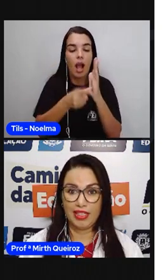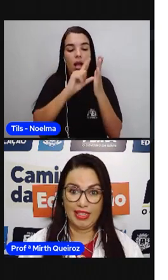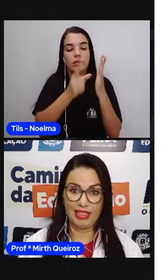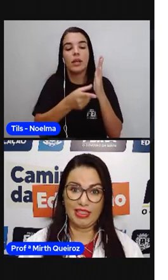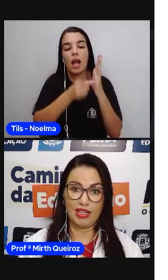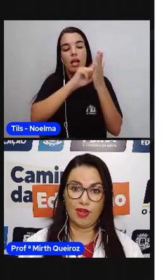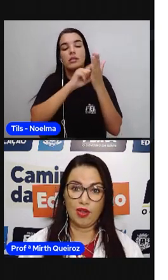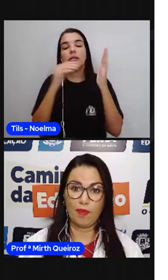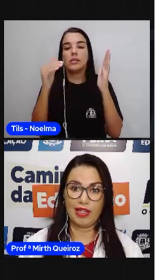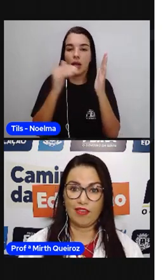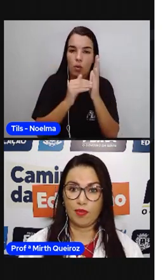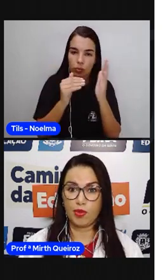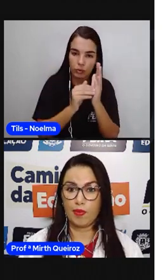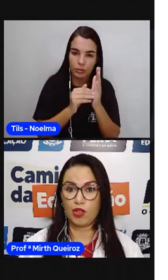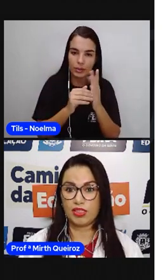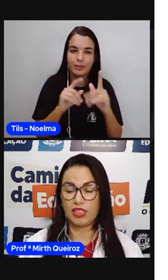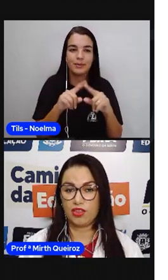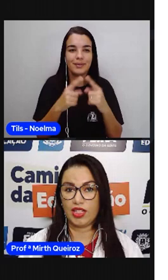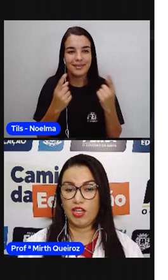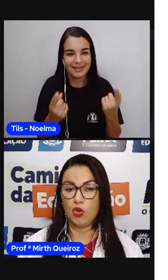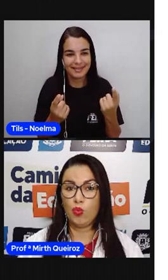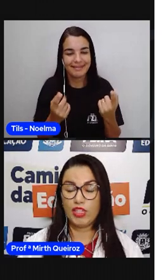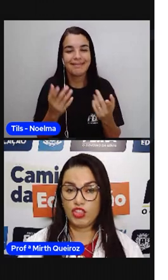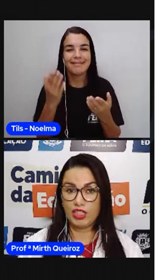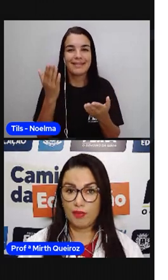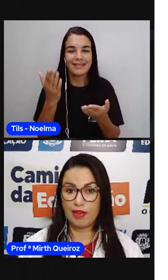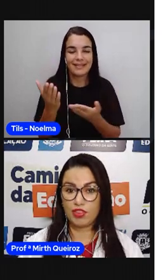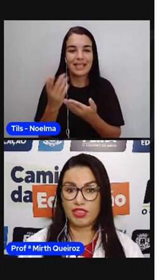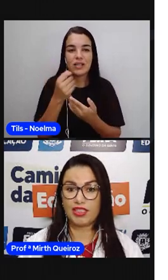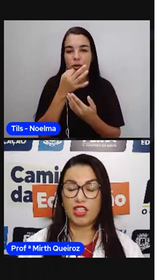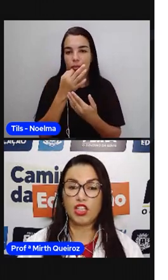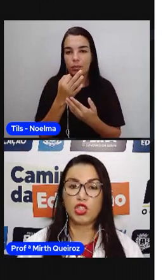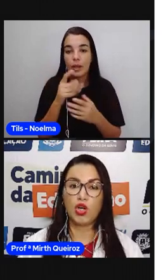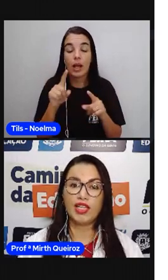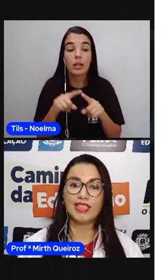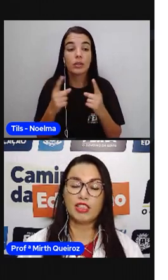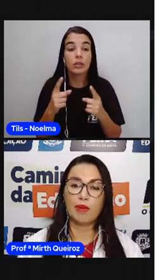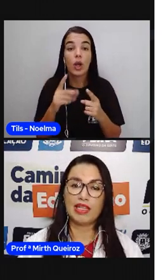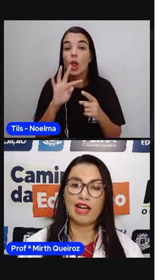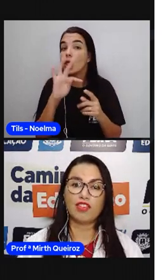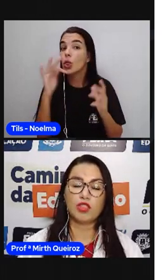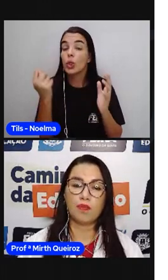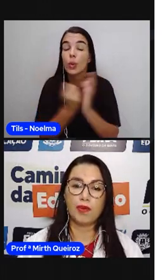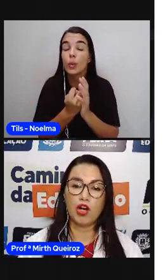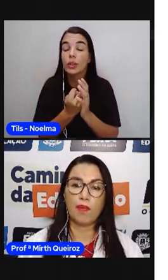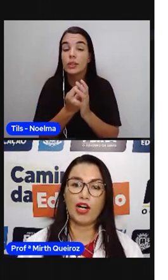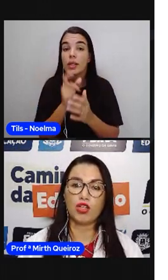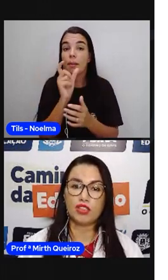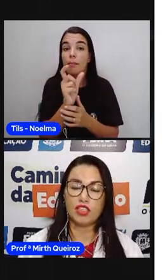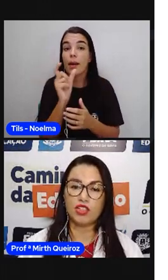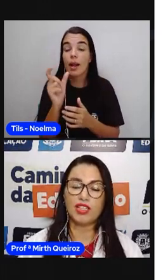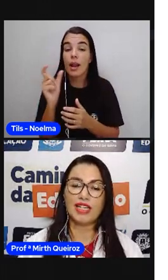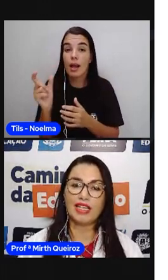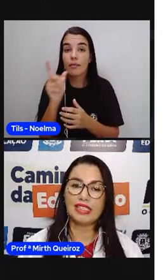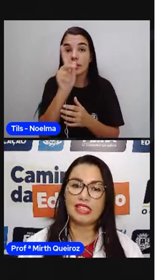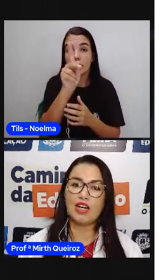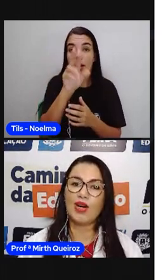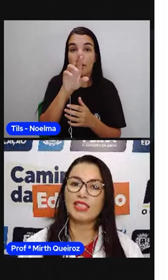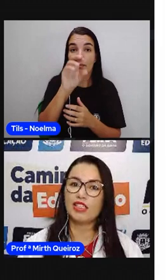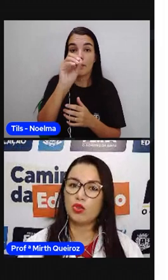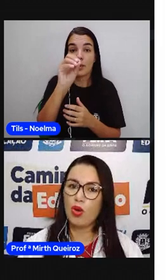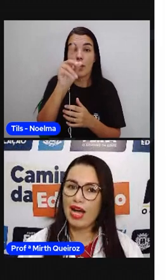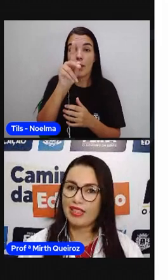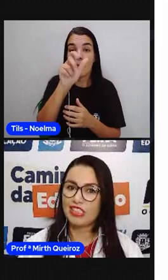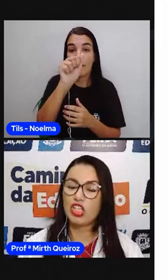sílaba. Então, ela uma palavra proparoxítona. Uma dica pra vocês. Todas as palavras proparoxítonas, elas